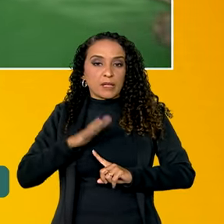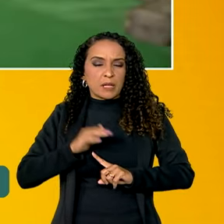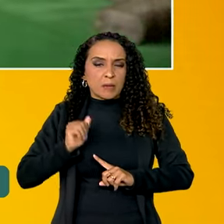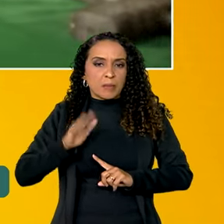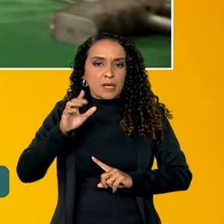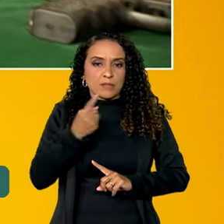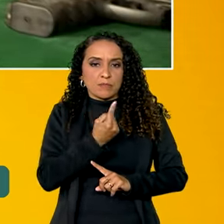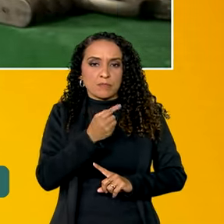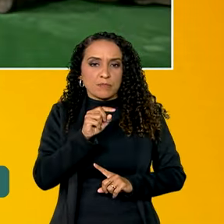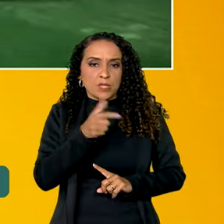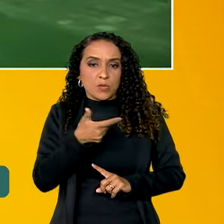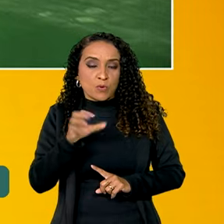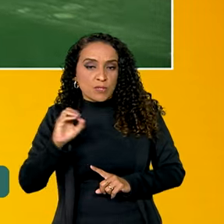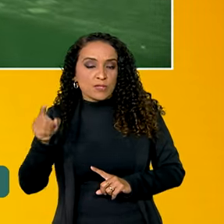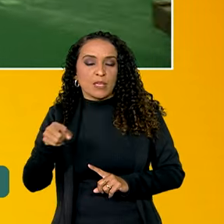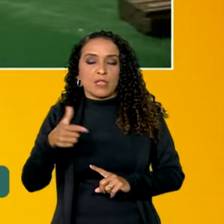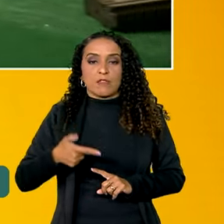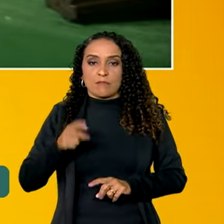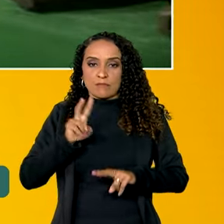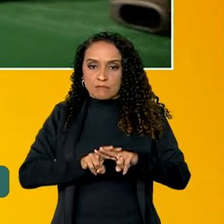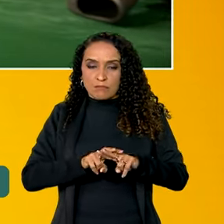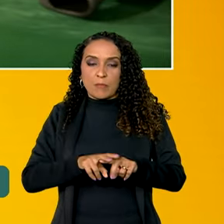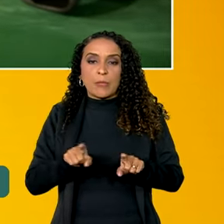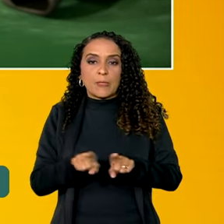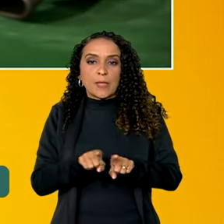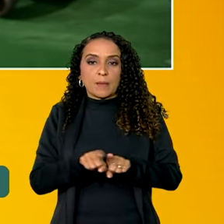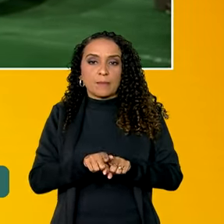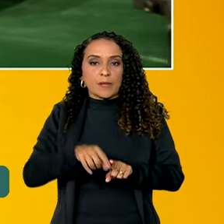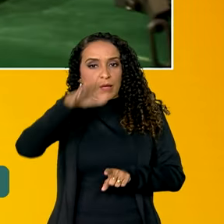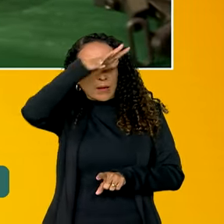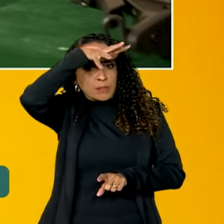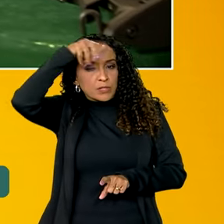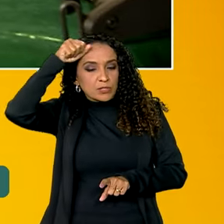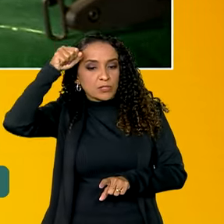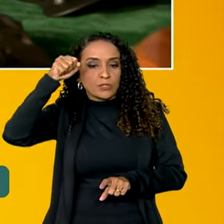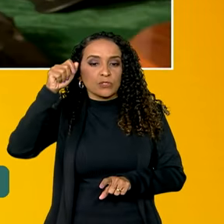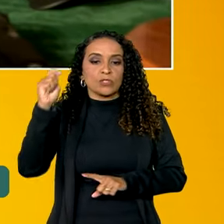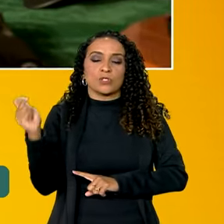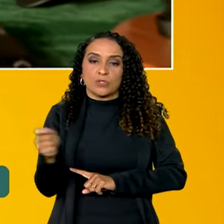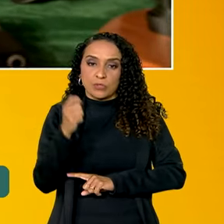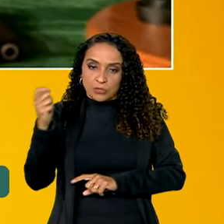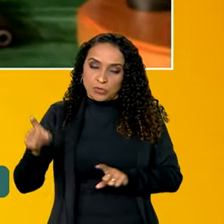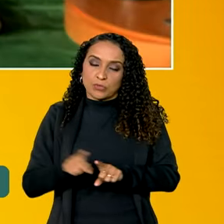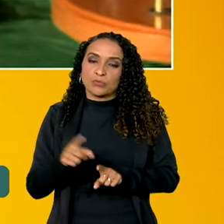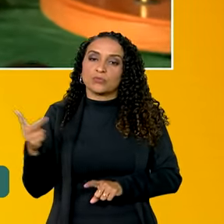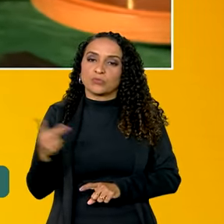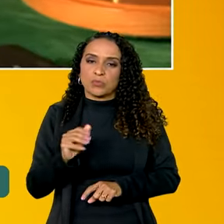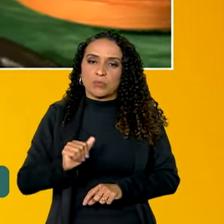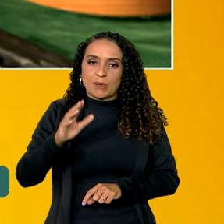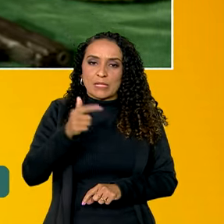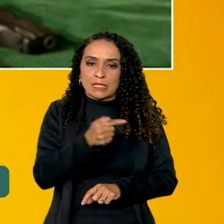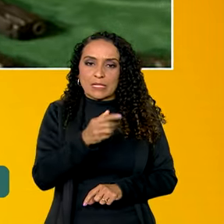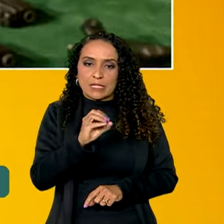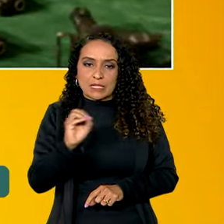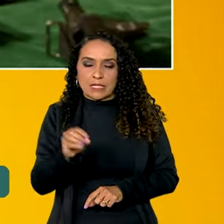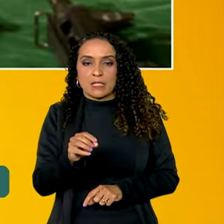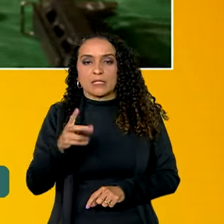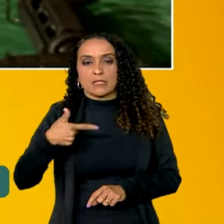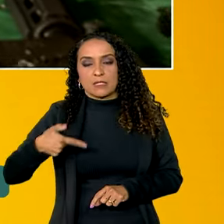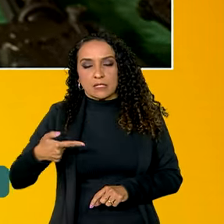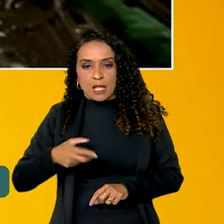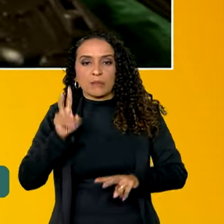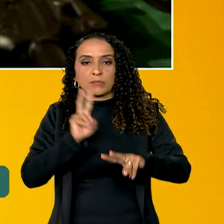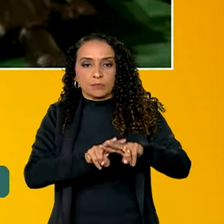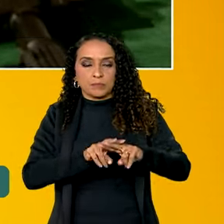mais de 1.100 armas de fogo apreendidas, e Amazonas e Rio Grande do Sul, ambos com mais de 700 armas de